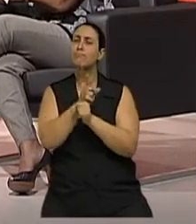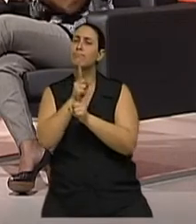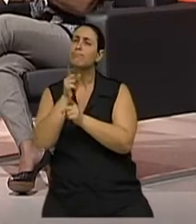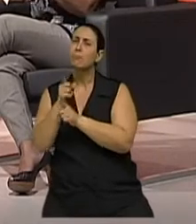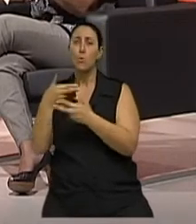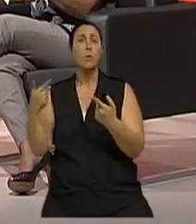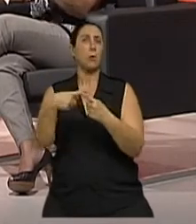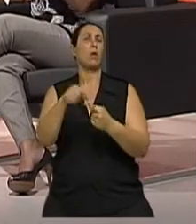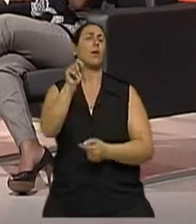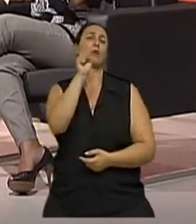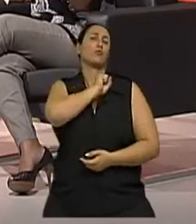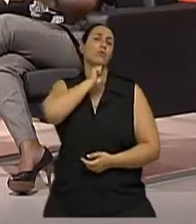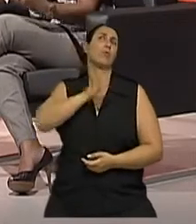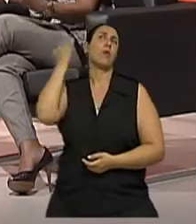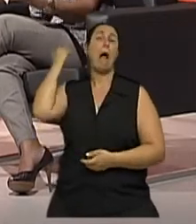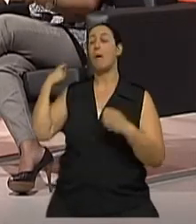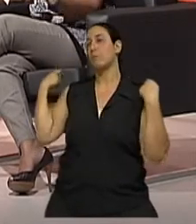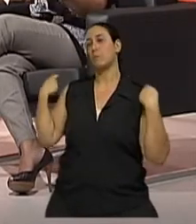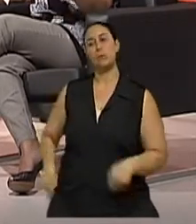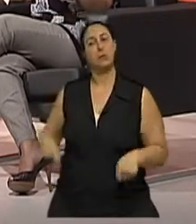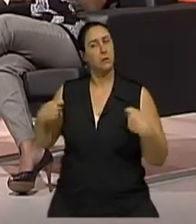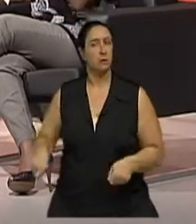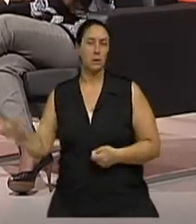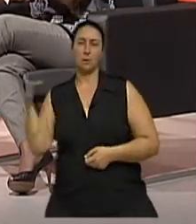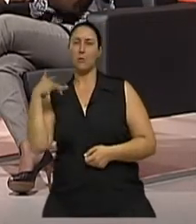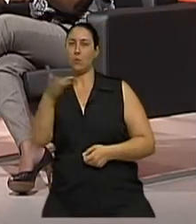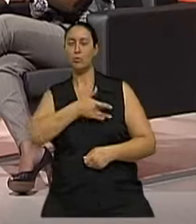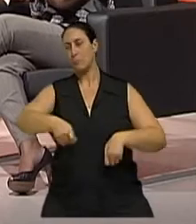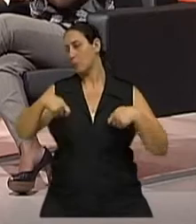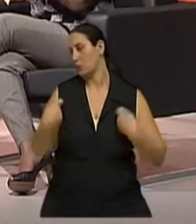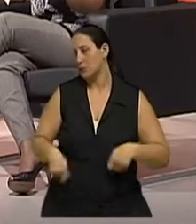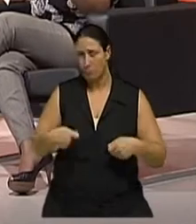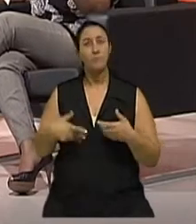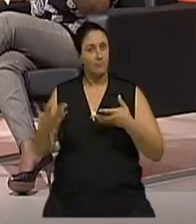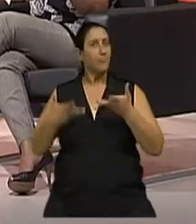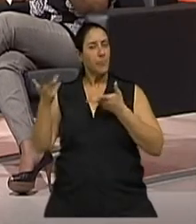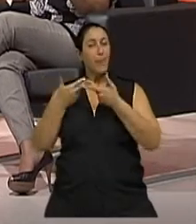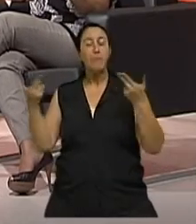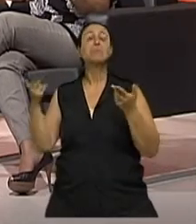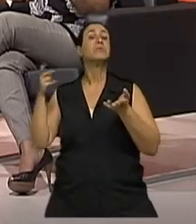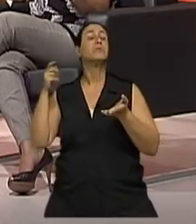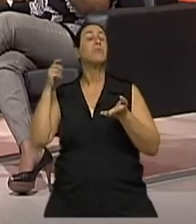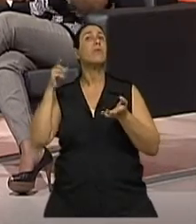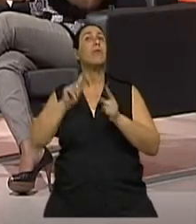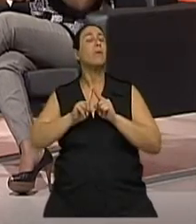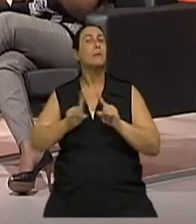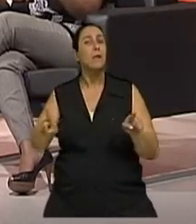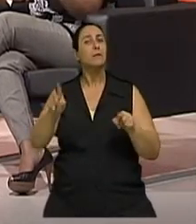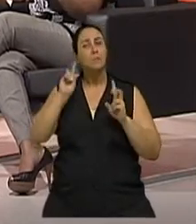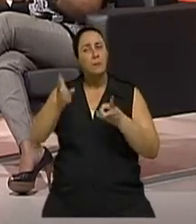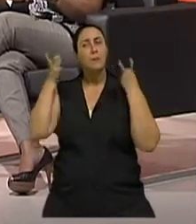Porque antigamente tinha, sim, as necessidades básicas satisfeitas, um pouquinho mais já se dava como uma pessoa com